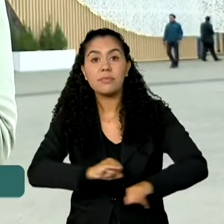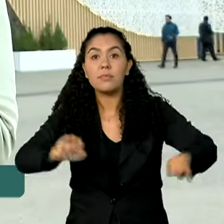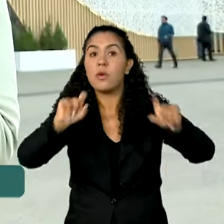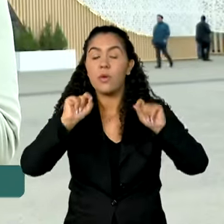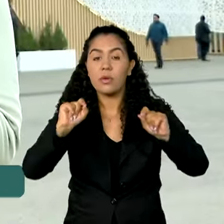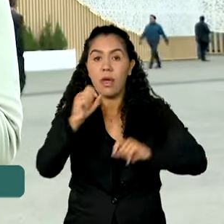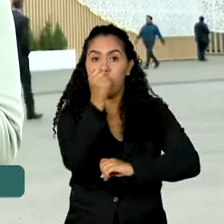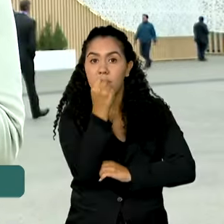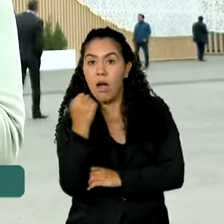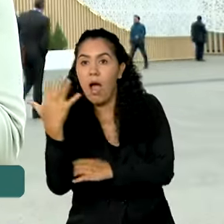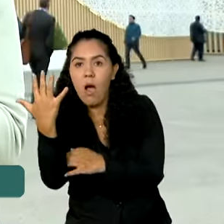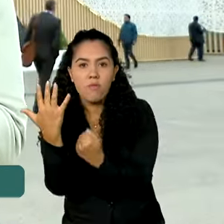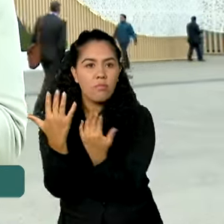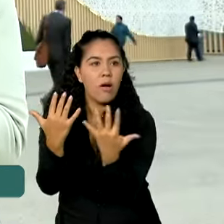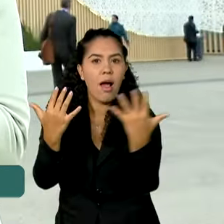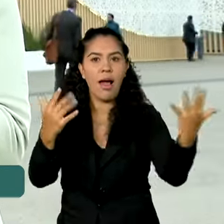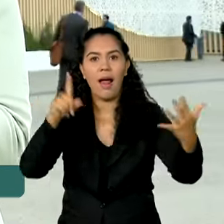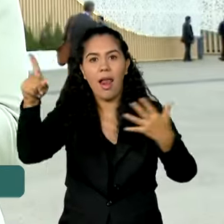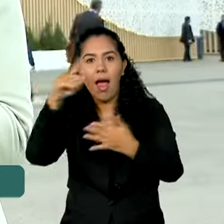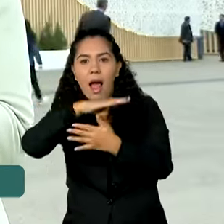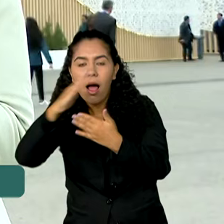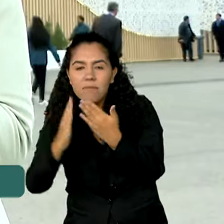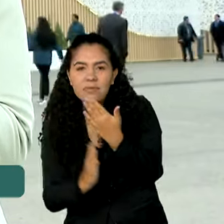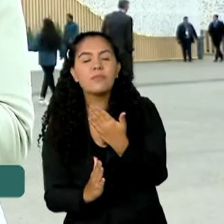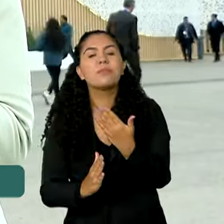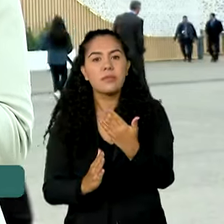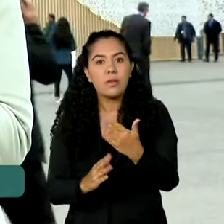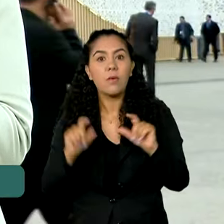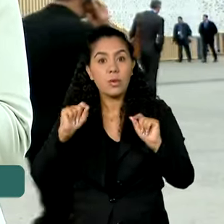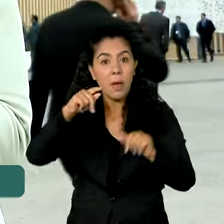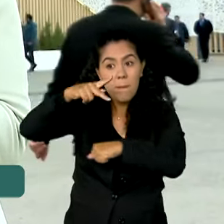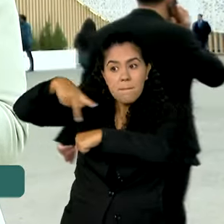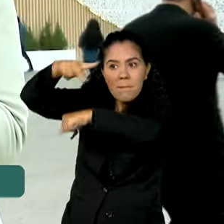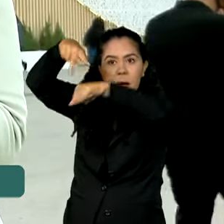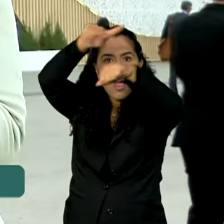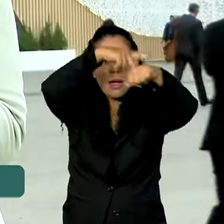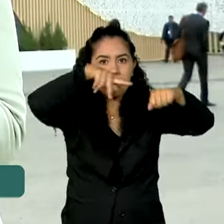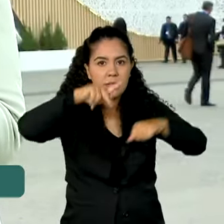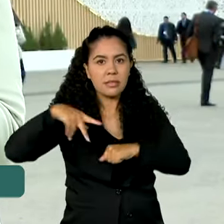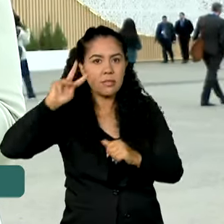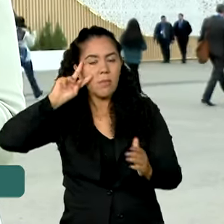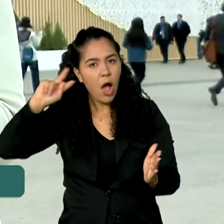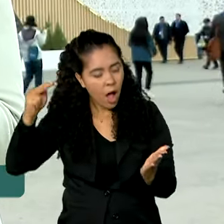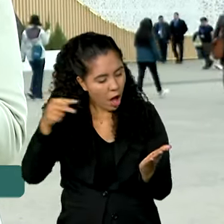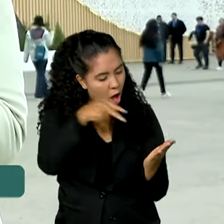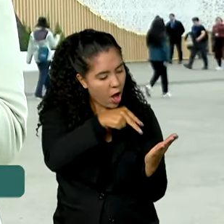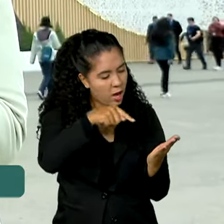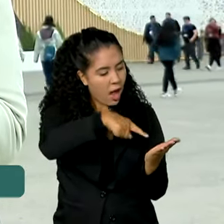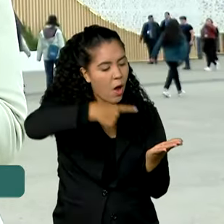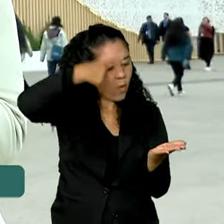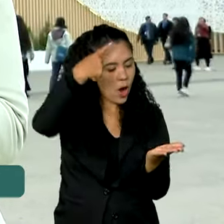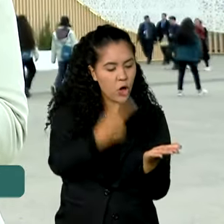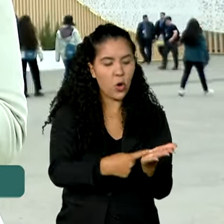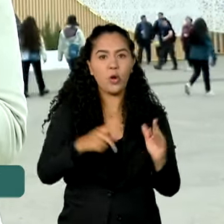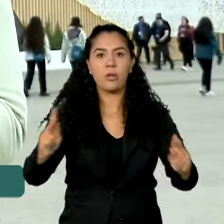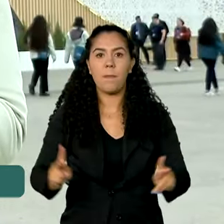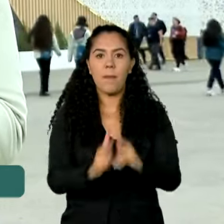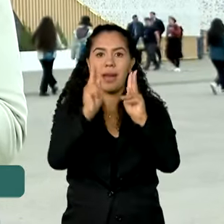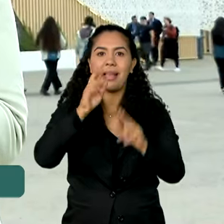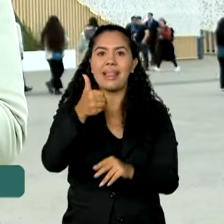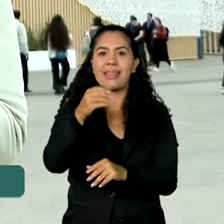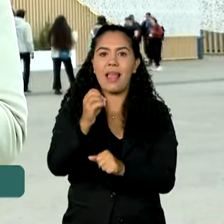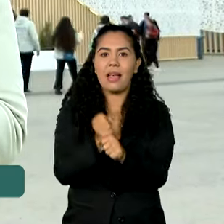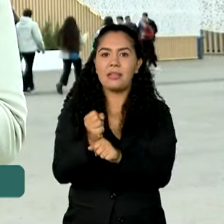será uma oportunidade para que as nações revejam o Acordo de Paris, assinado há 10 anos, para